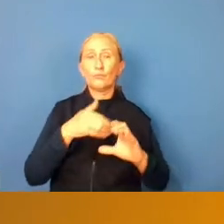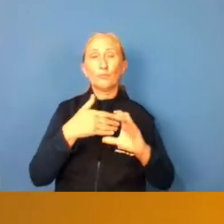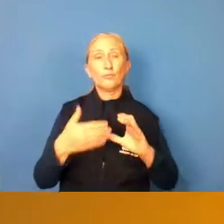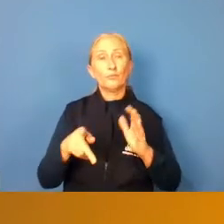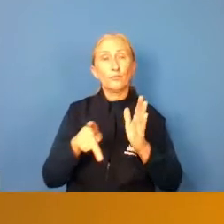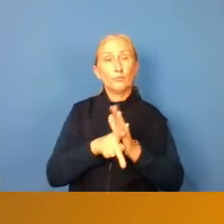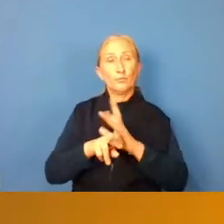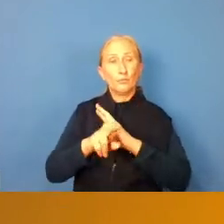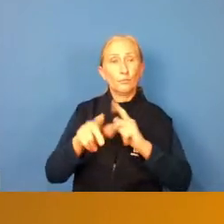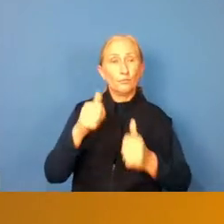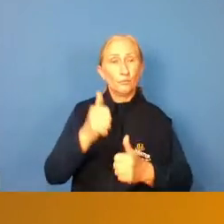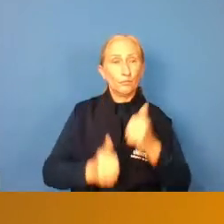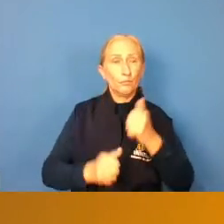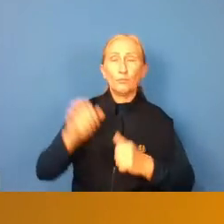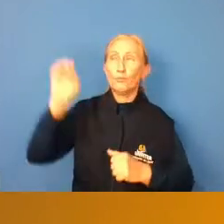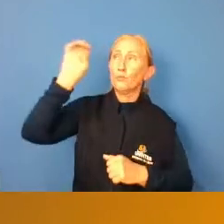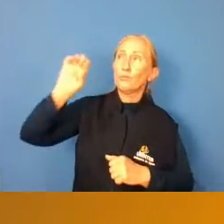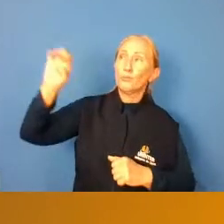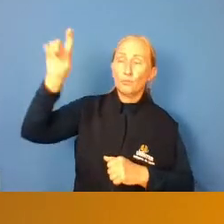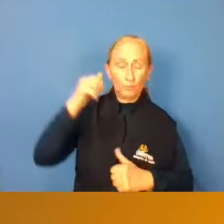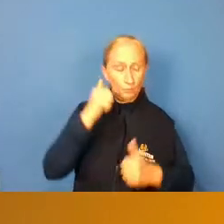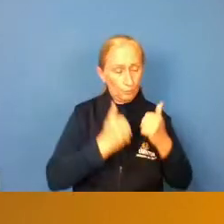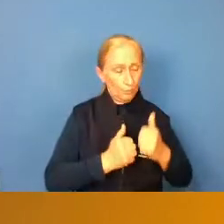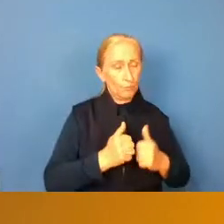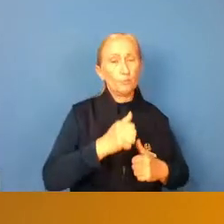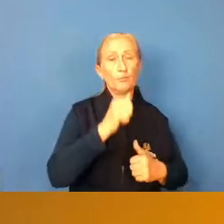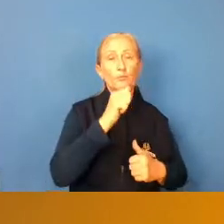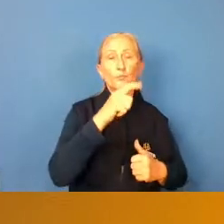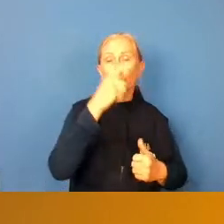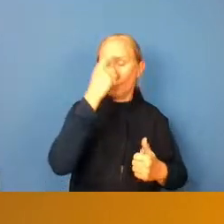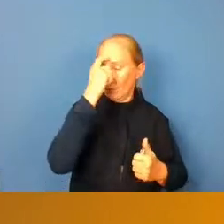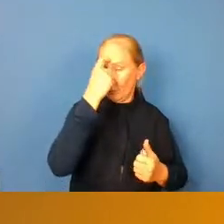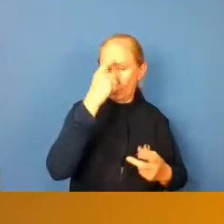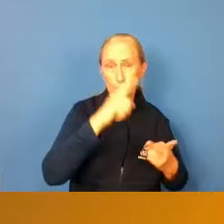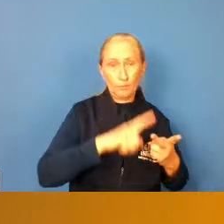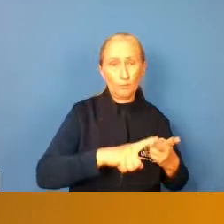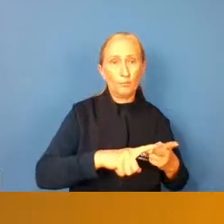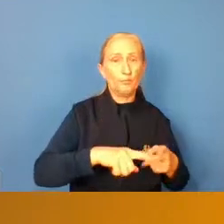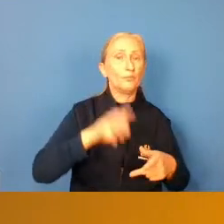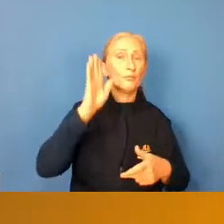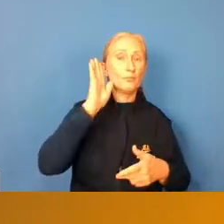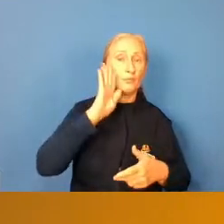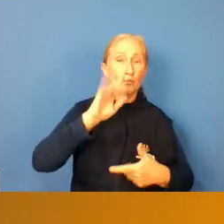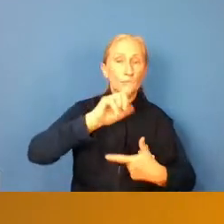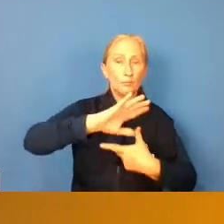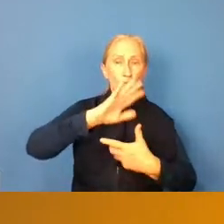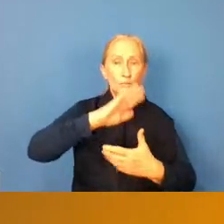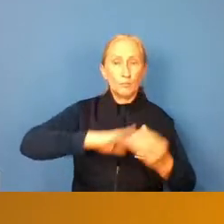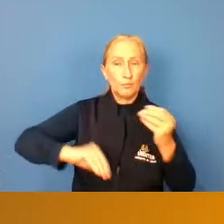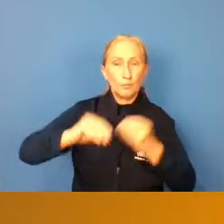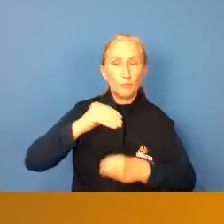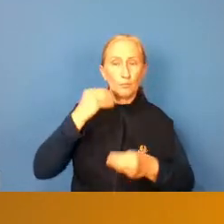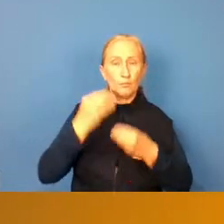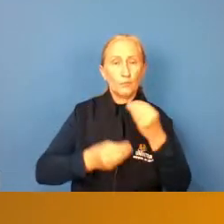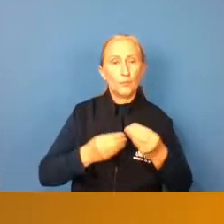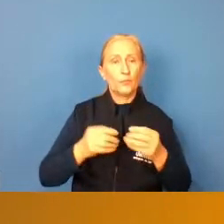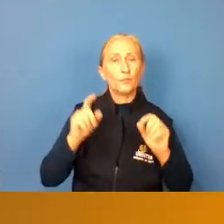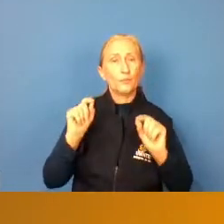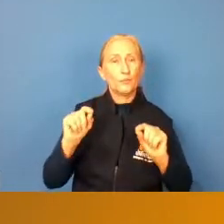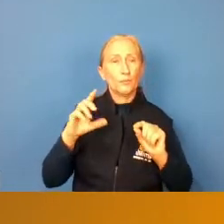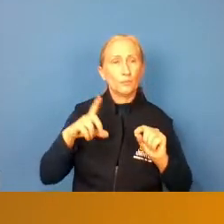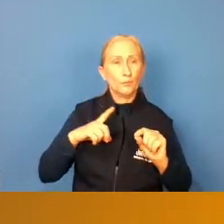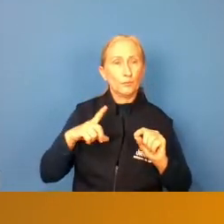diferentes do futebol europeu do futebol asiático do futebol americano né então a gente acaba